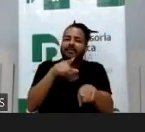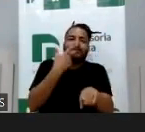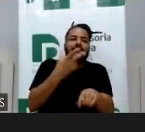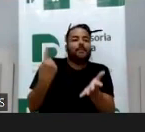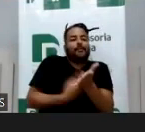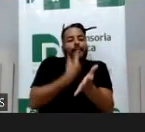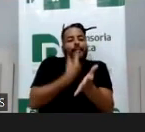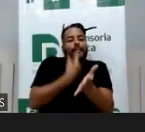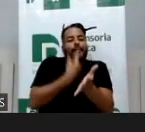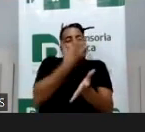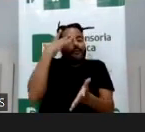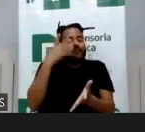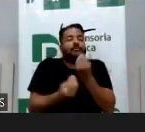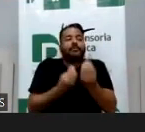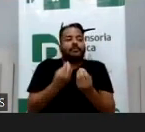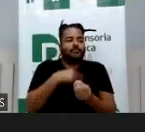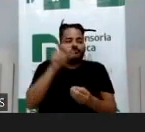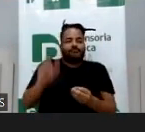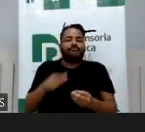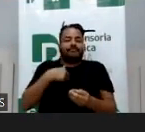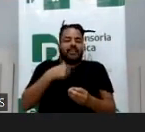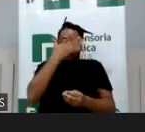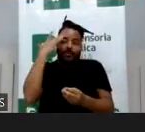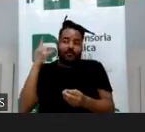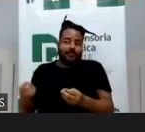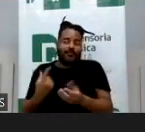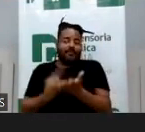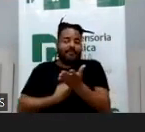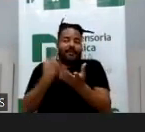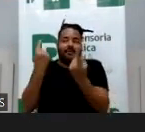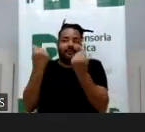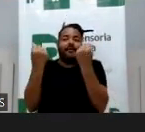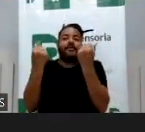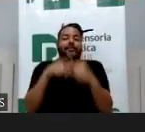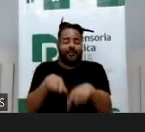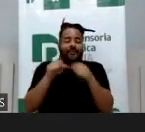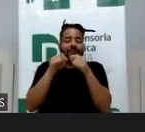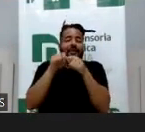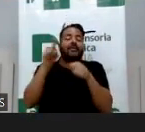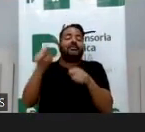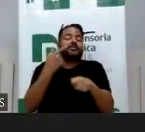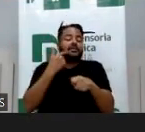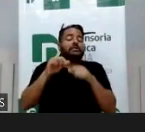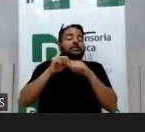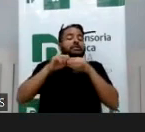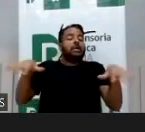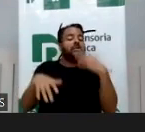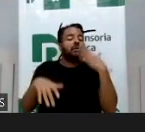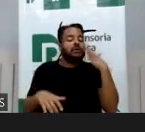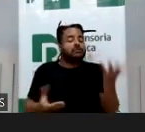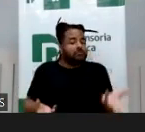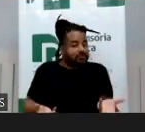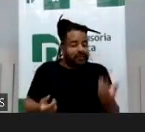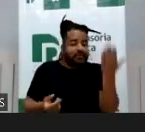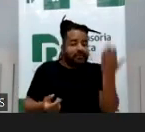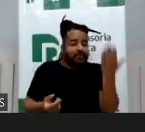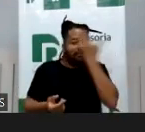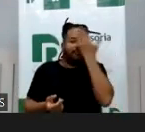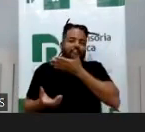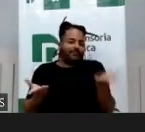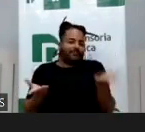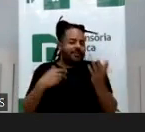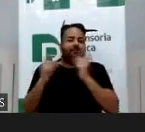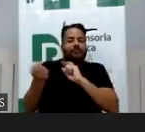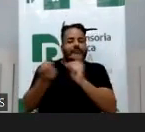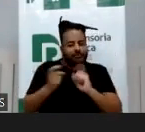média alta, e a mulher branca de classe média alta que fazem os feeds de blogueiros? Você quase não vê discussão